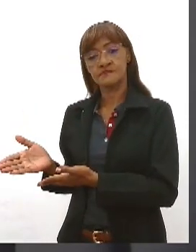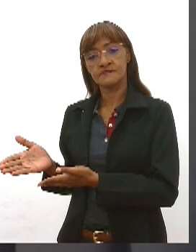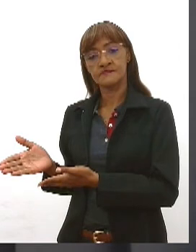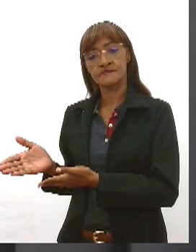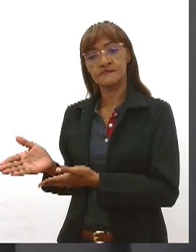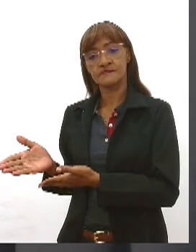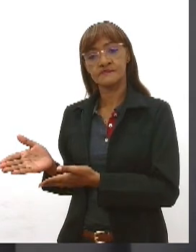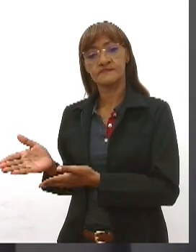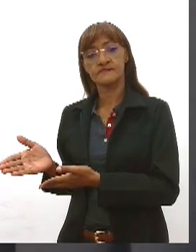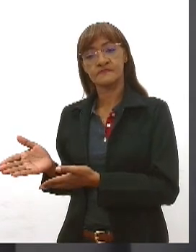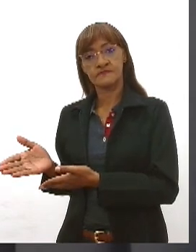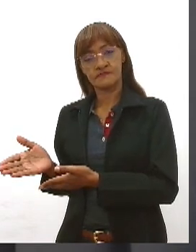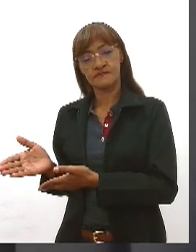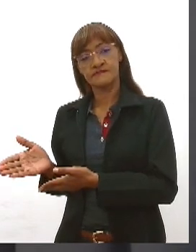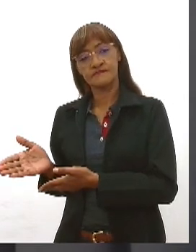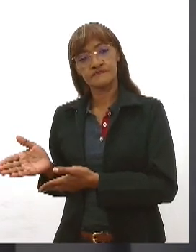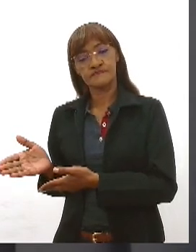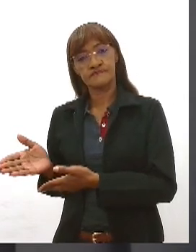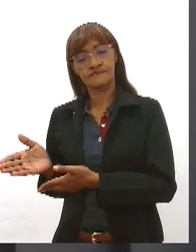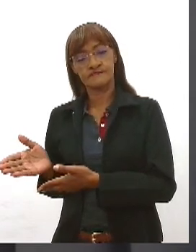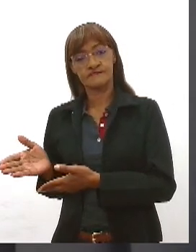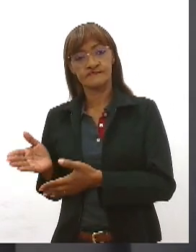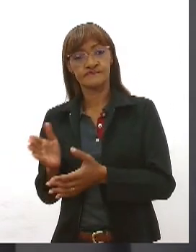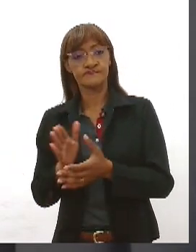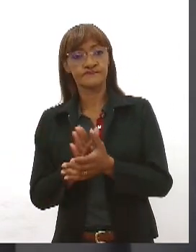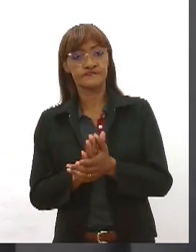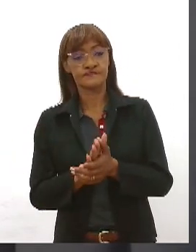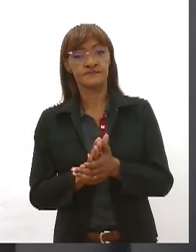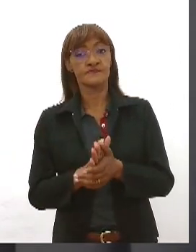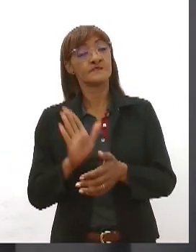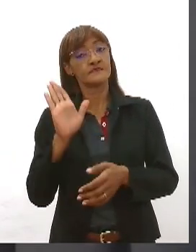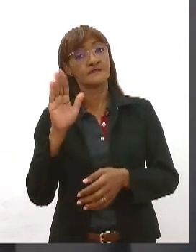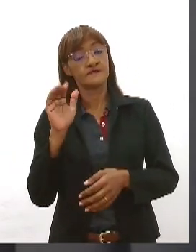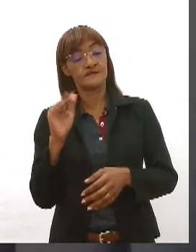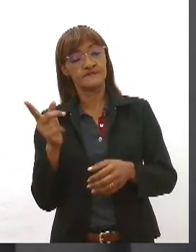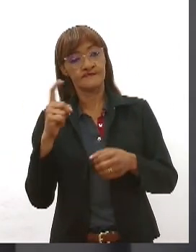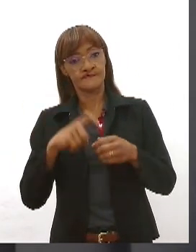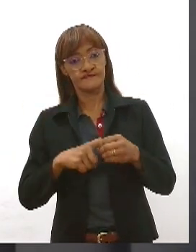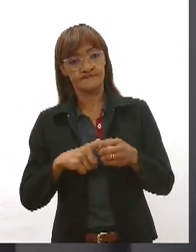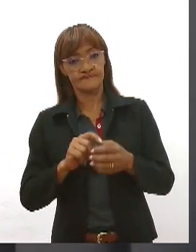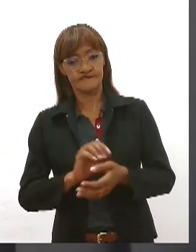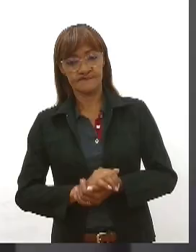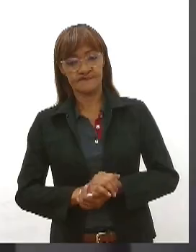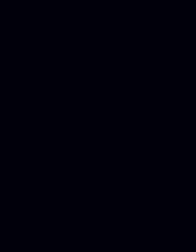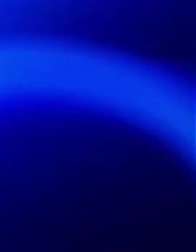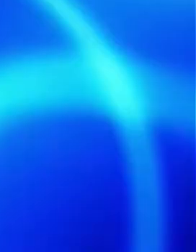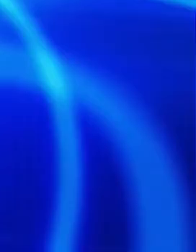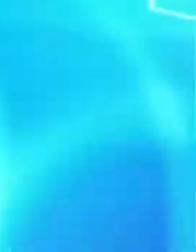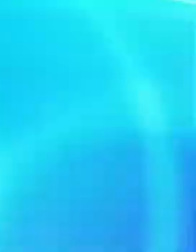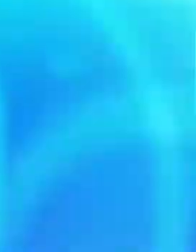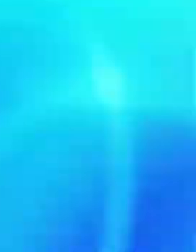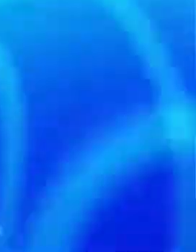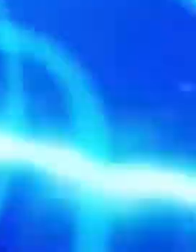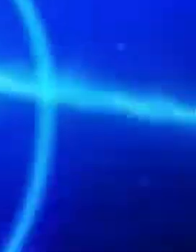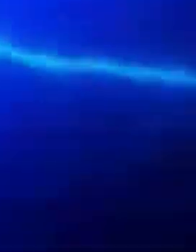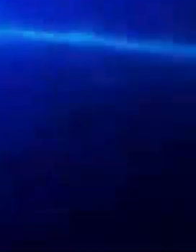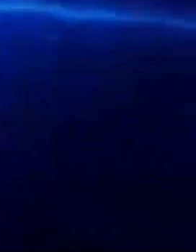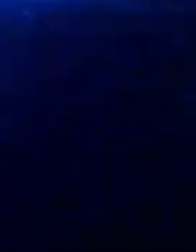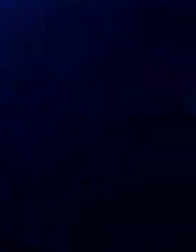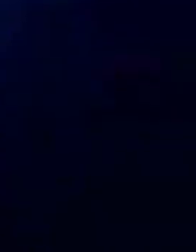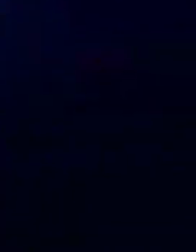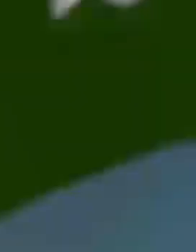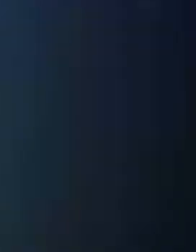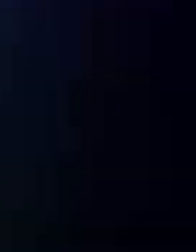5.2, no Twitter, arroba TV Alese e até o nosso próximo encontro. Transcrição Quintena